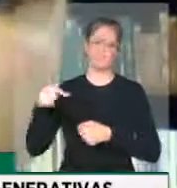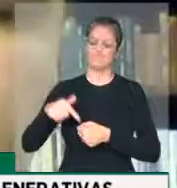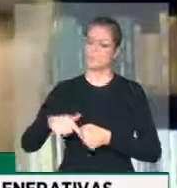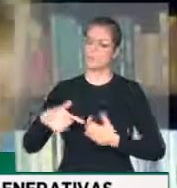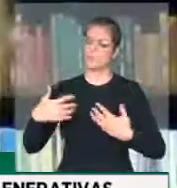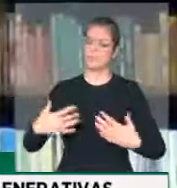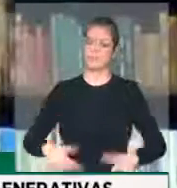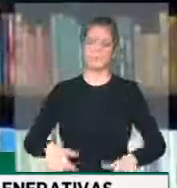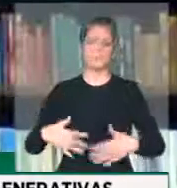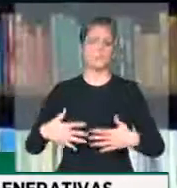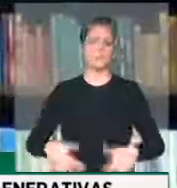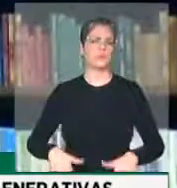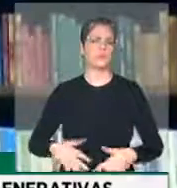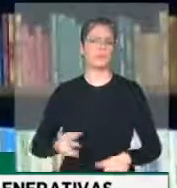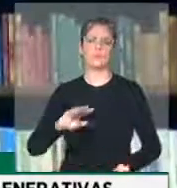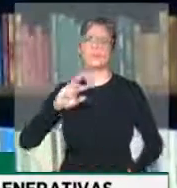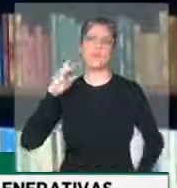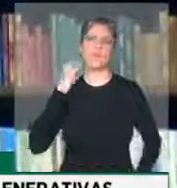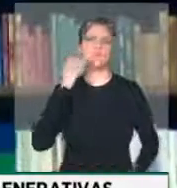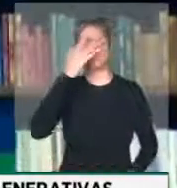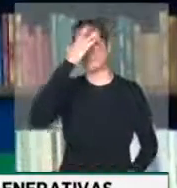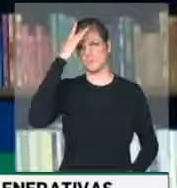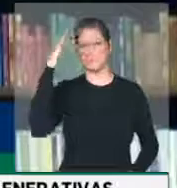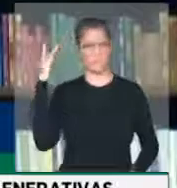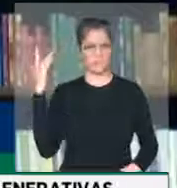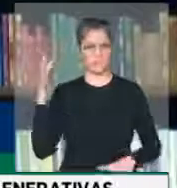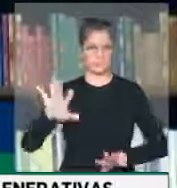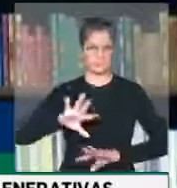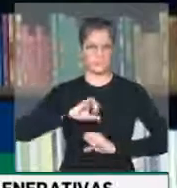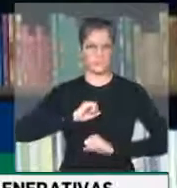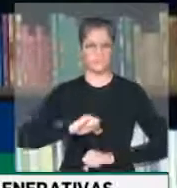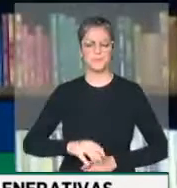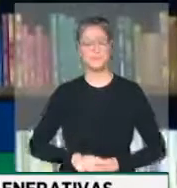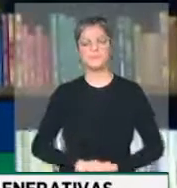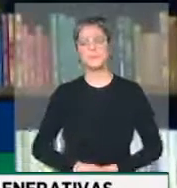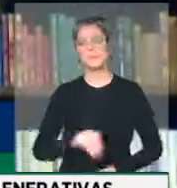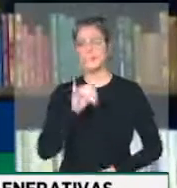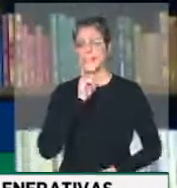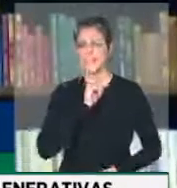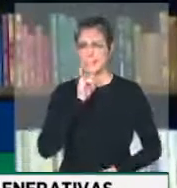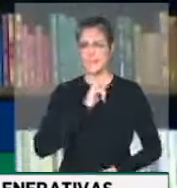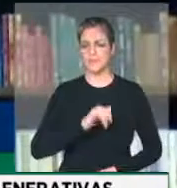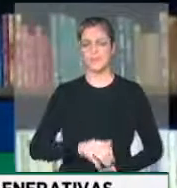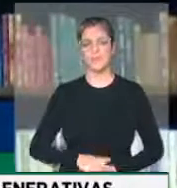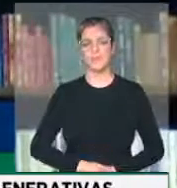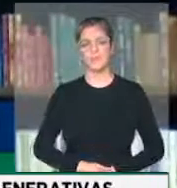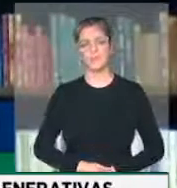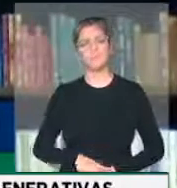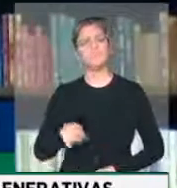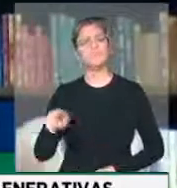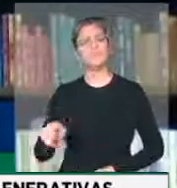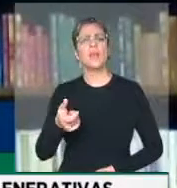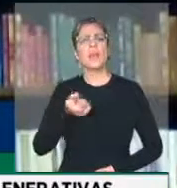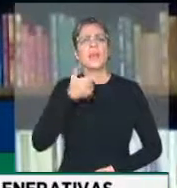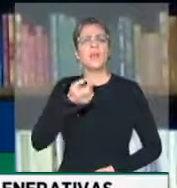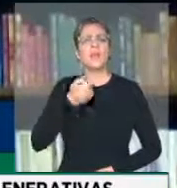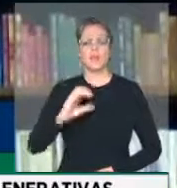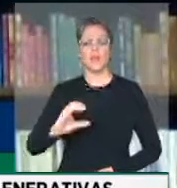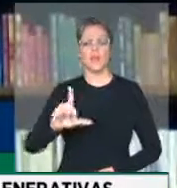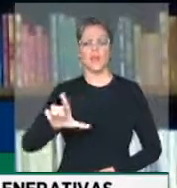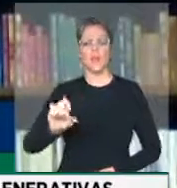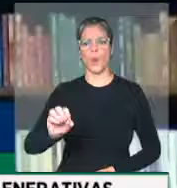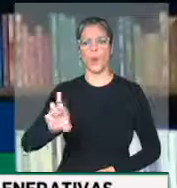milhares de brasileiros. Por exemplo, nesta questão da cloroquina, esta obsessão